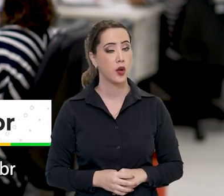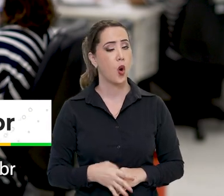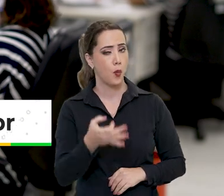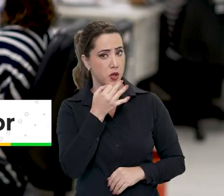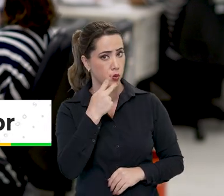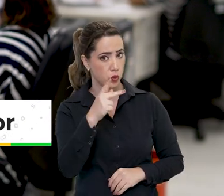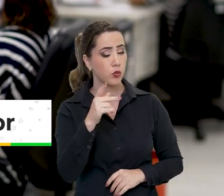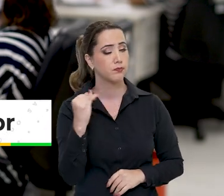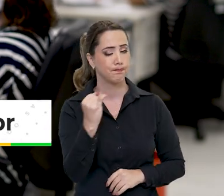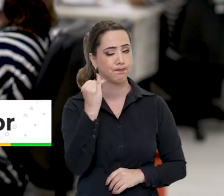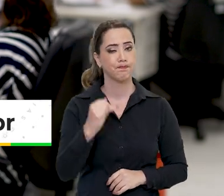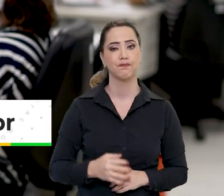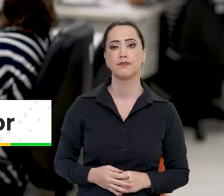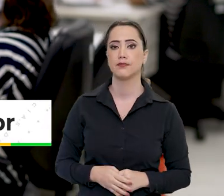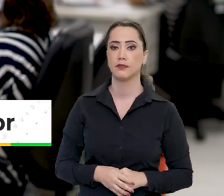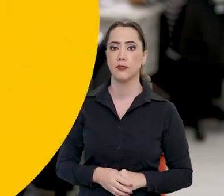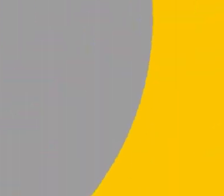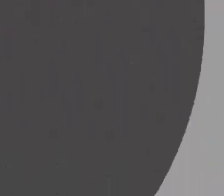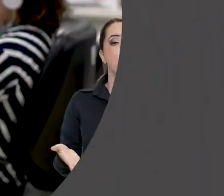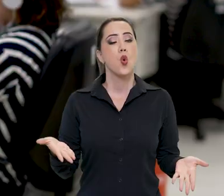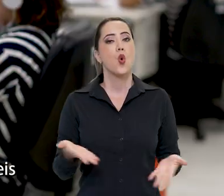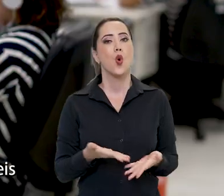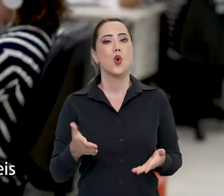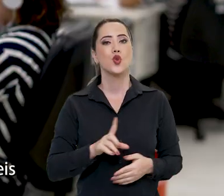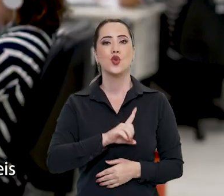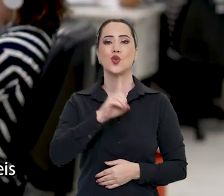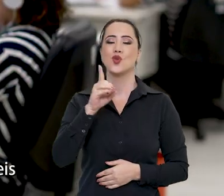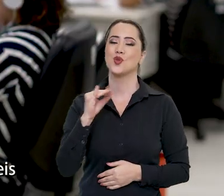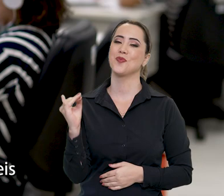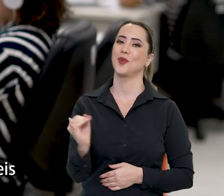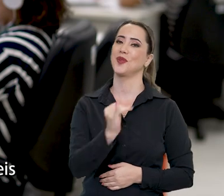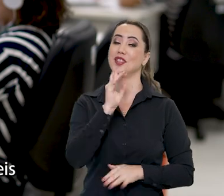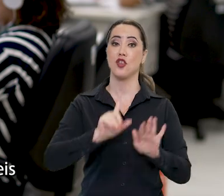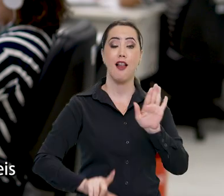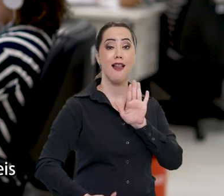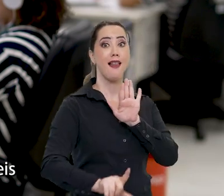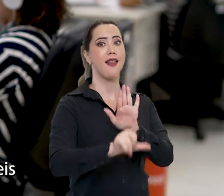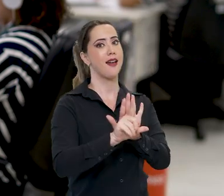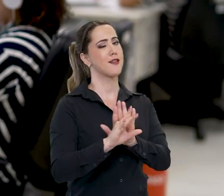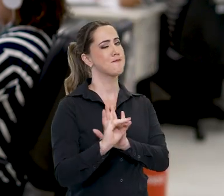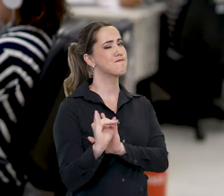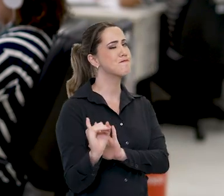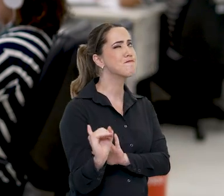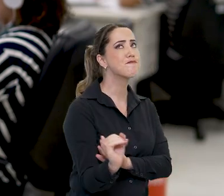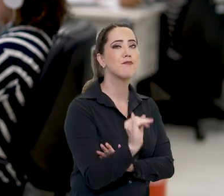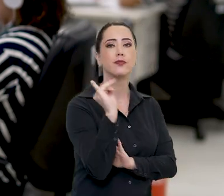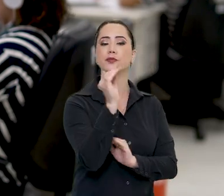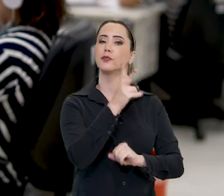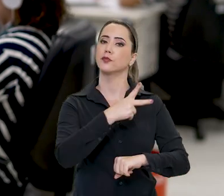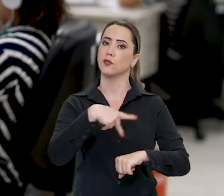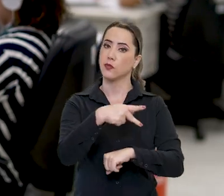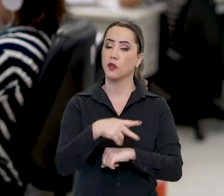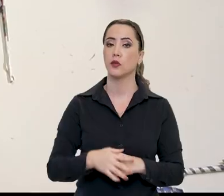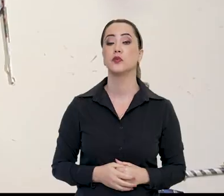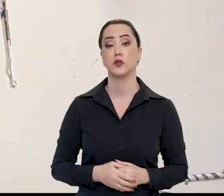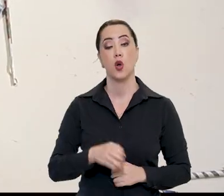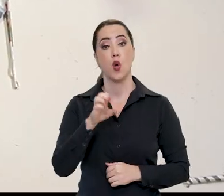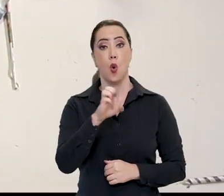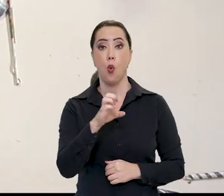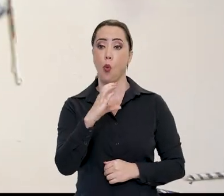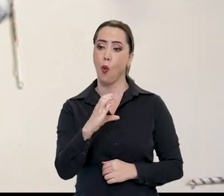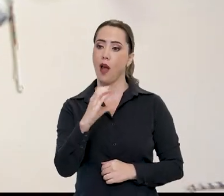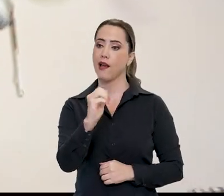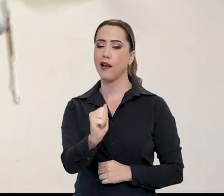.br e manifeste sua opinião. E hoje é o aniversário de uma das leis mais importantes do país. O